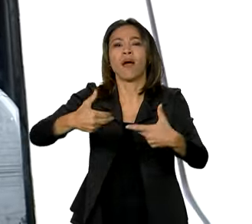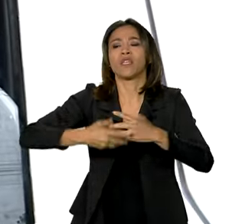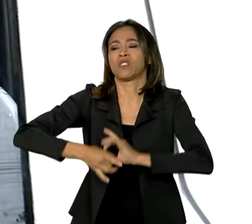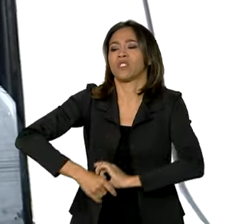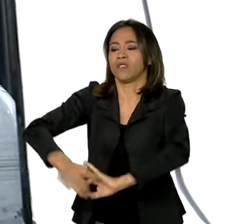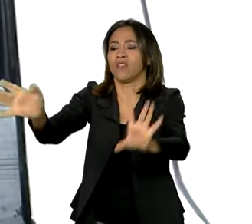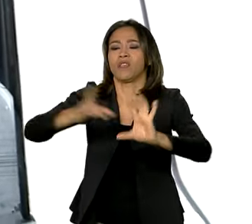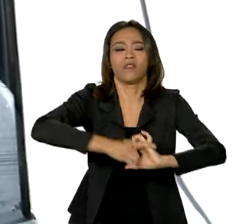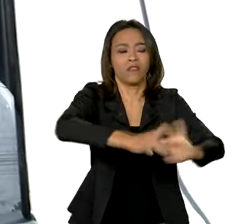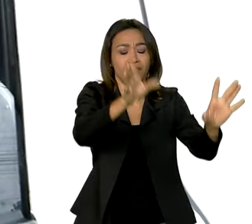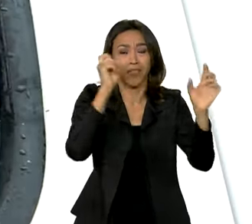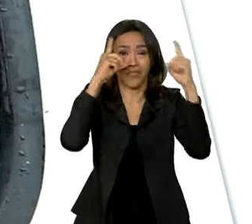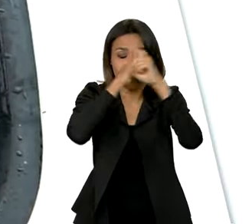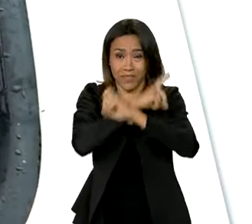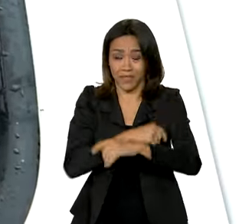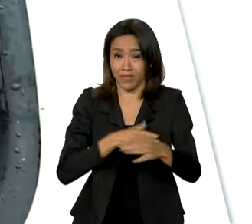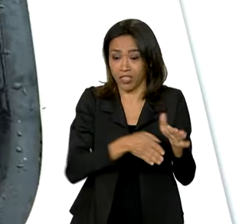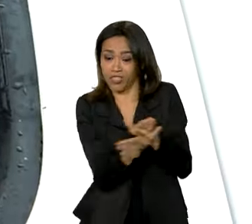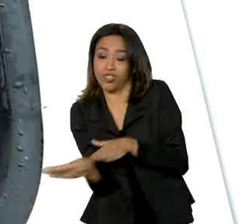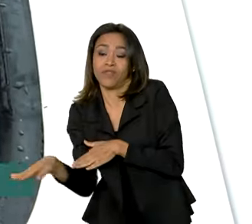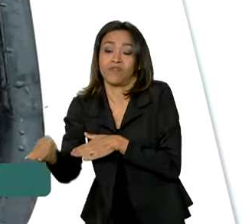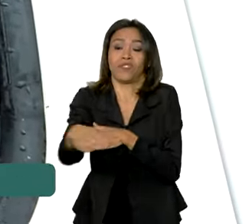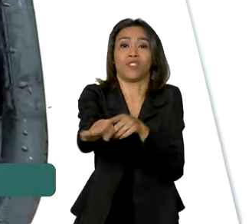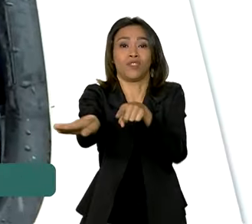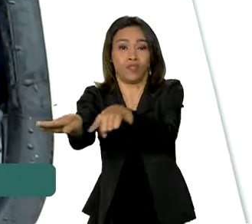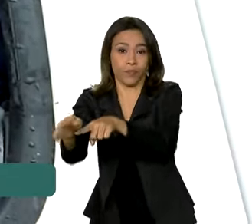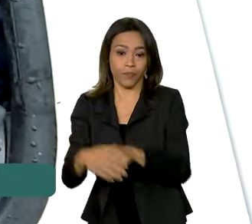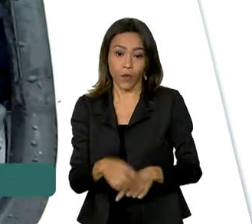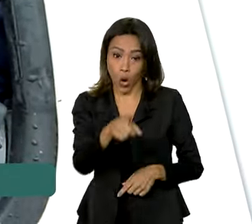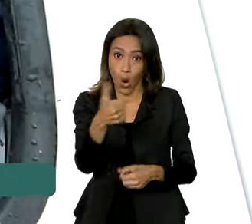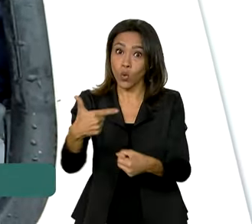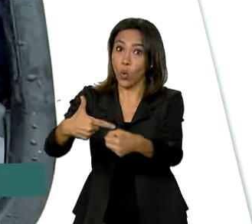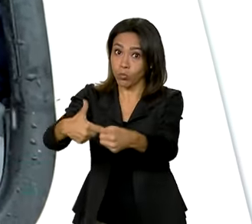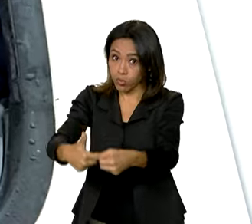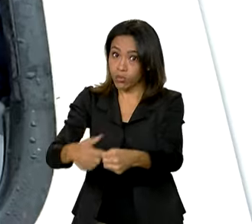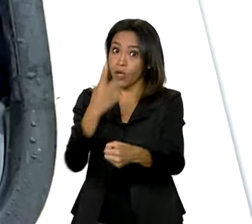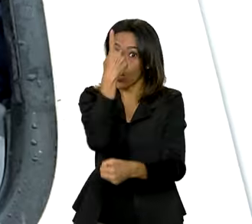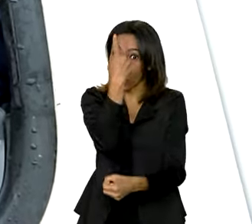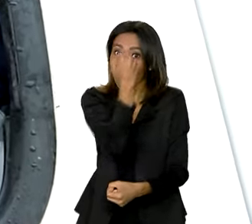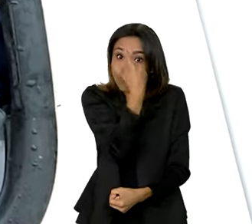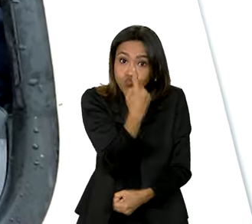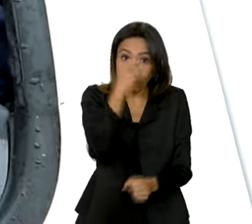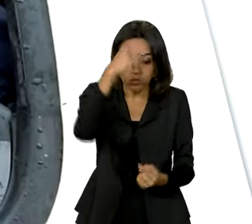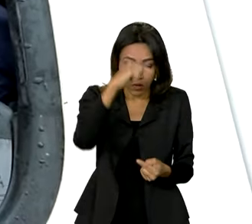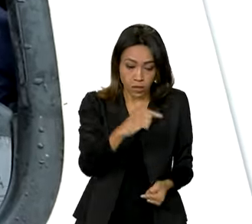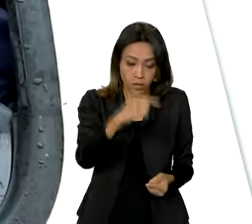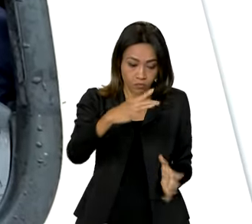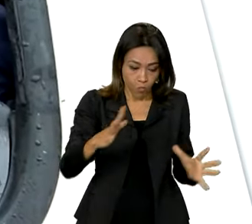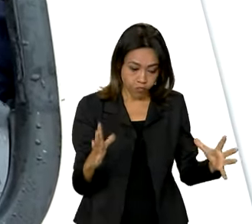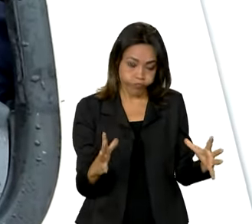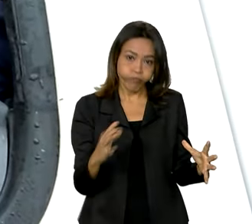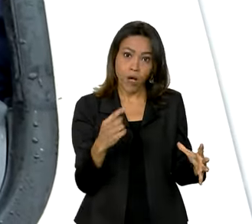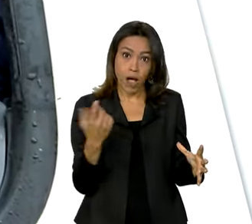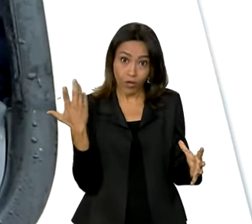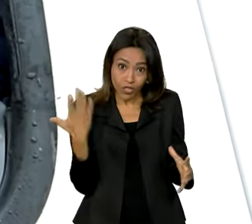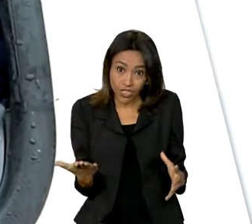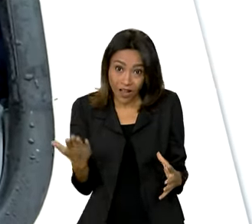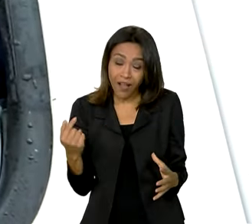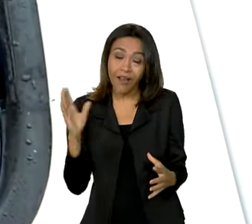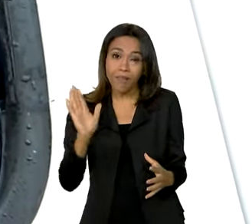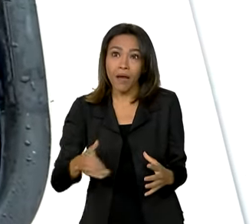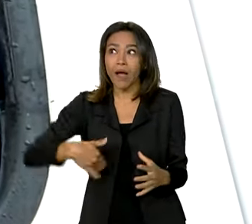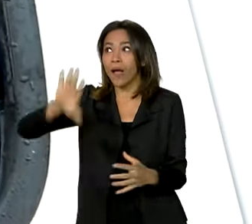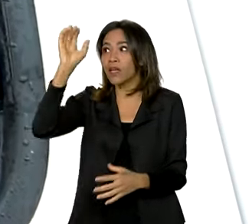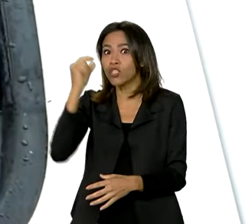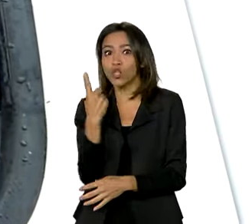desvio, está complicado. Olha o combustível que tu gasta, eu gastava um tanque para ir lá e voltar, agora já gastei um